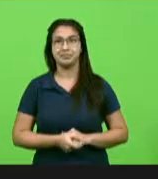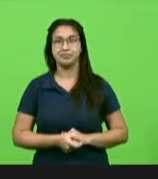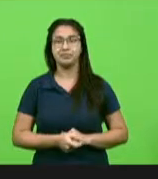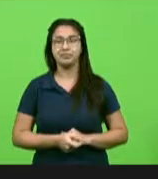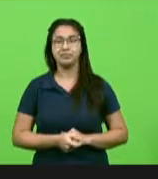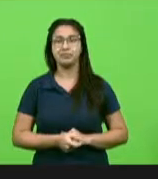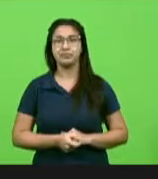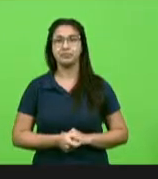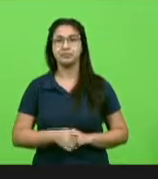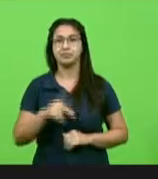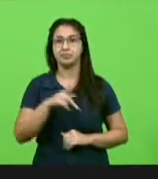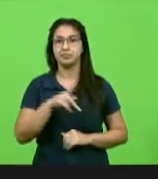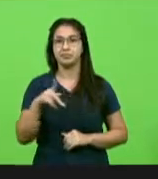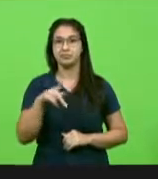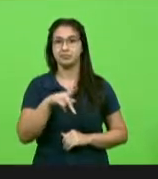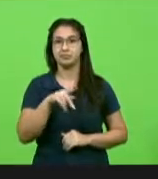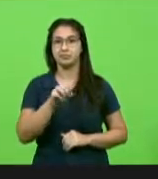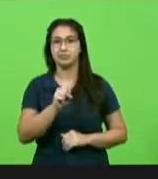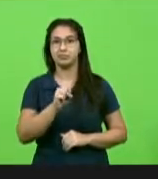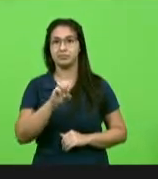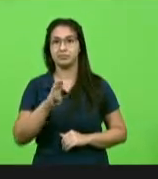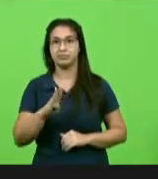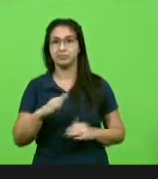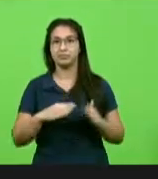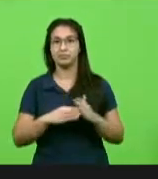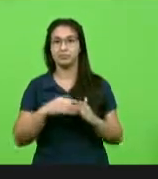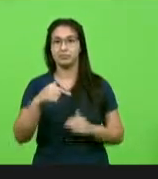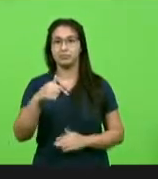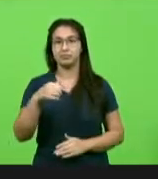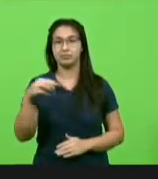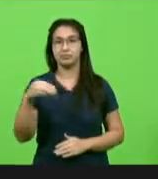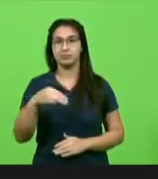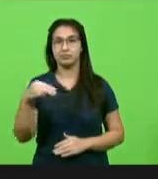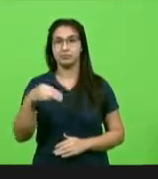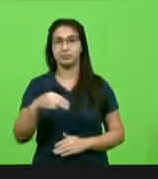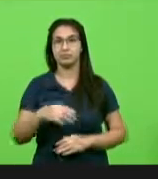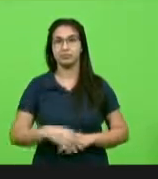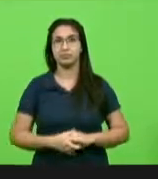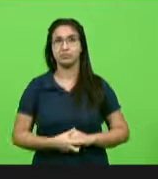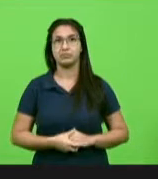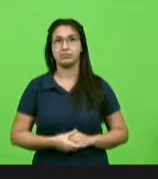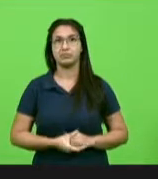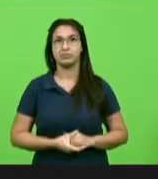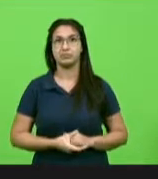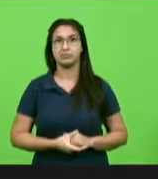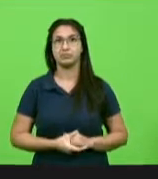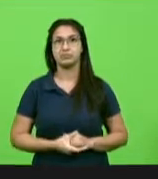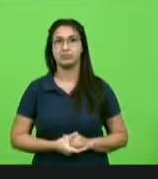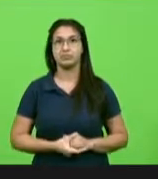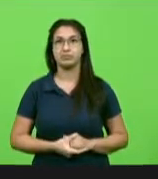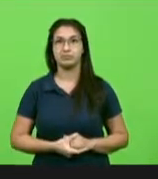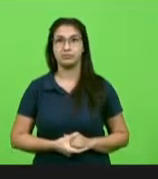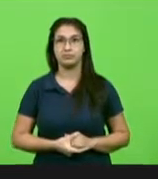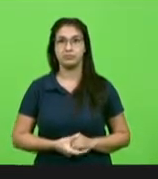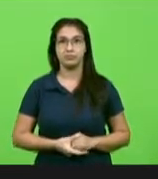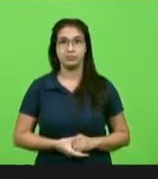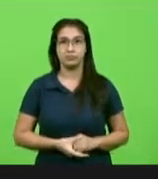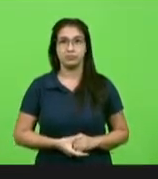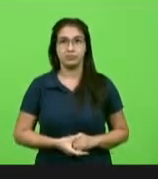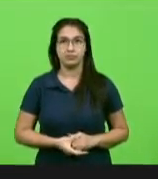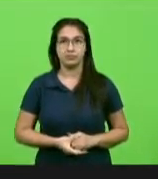Bloco PP, PSB, 7 minutos e 30 segundos. PSDB, eu.